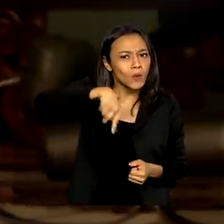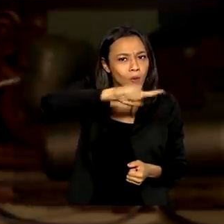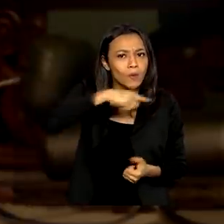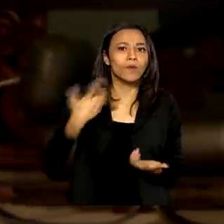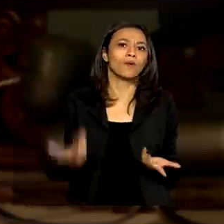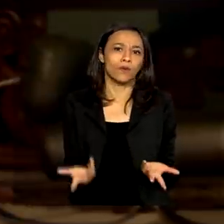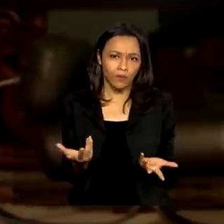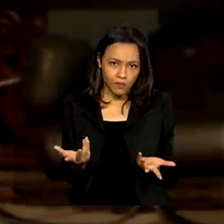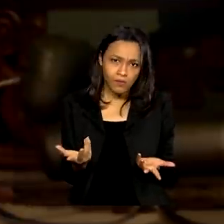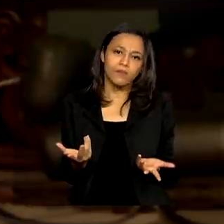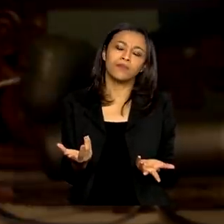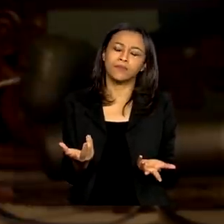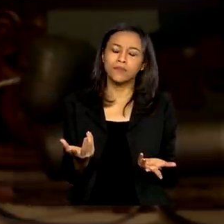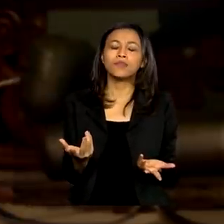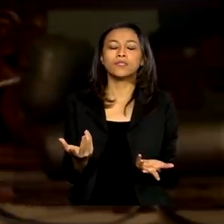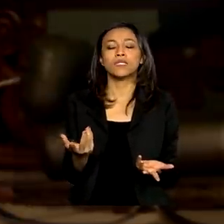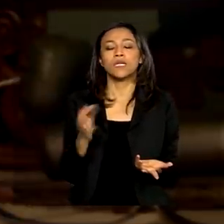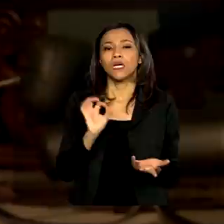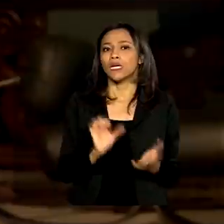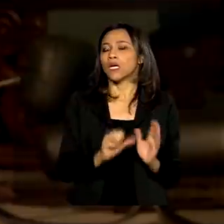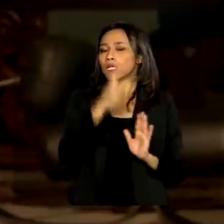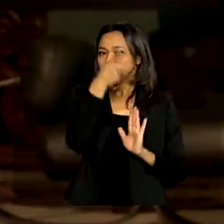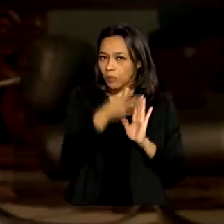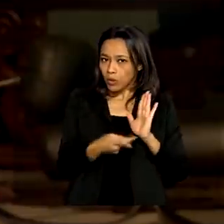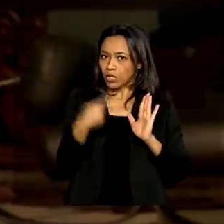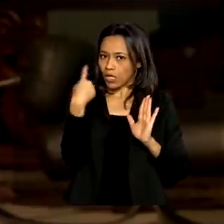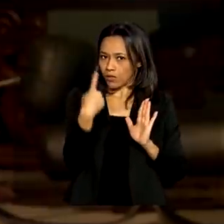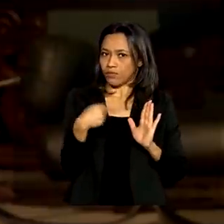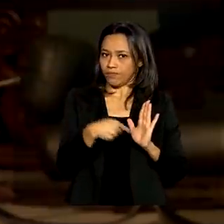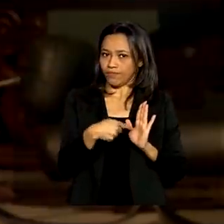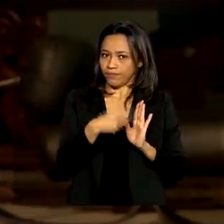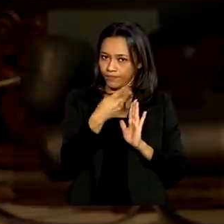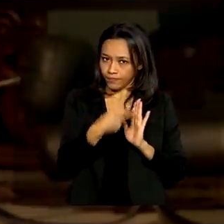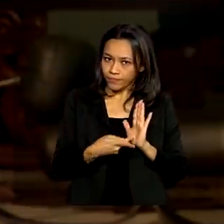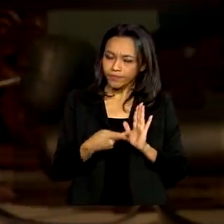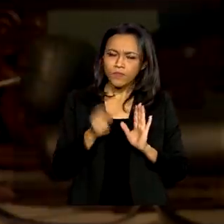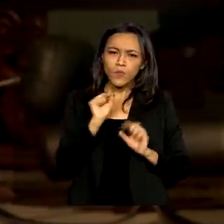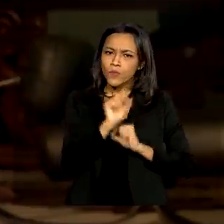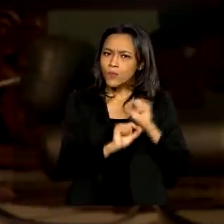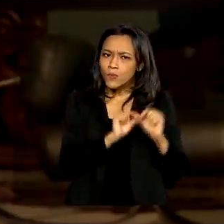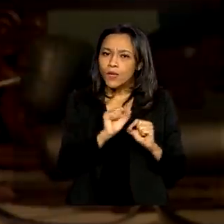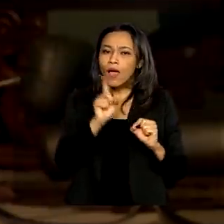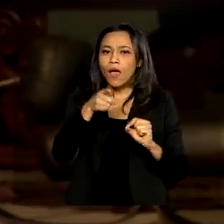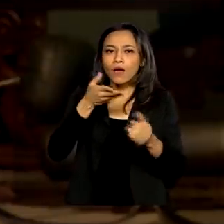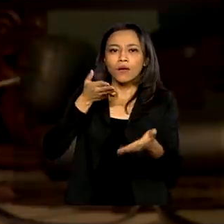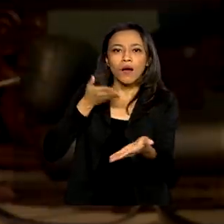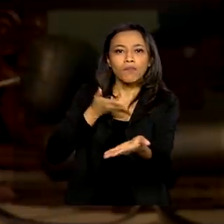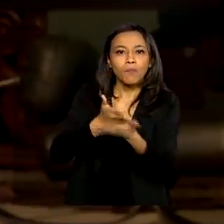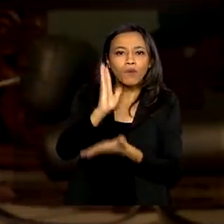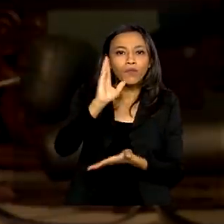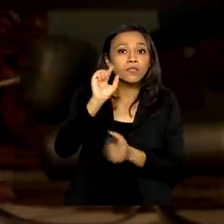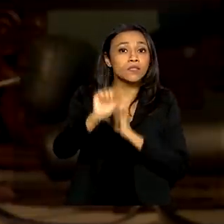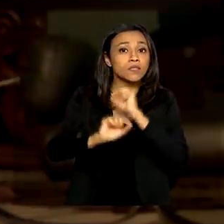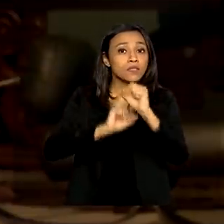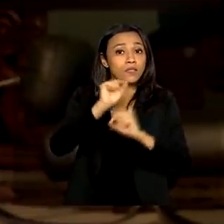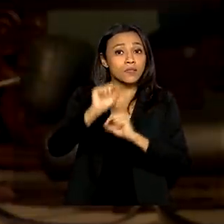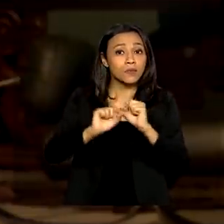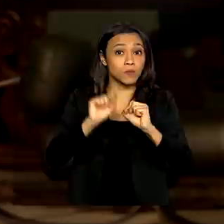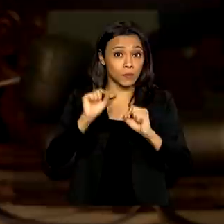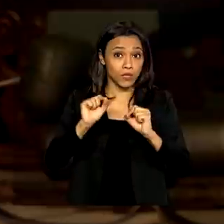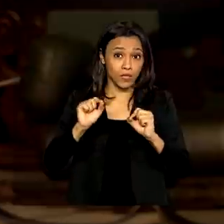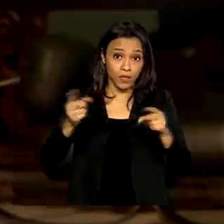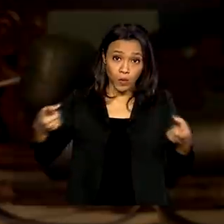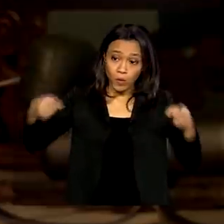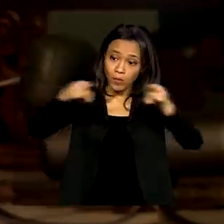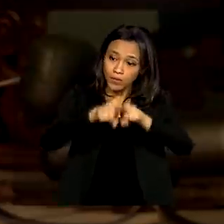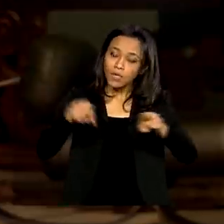estágio, vamos dizer assim, desse projeto, na retomada desse projeto, que foi a aprovação do Acordo de Salvaguardas Tecnológicas com os